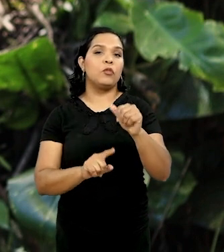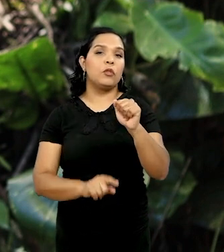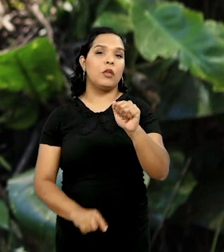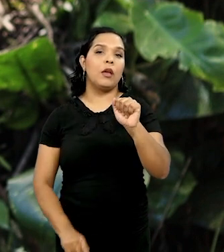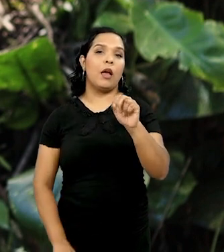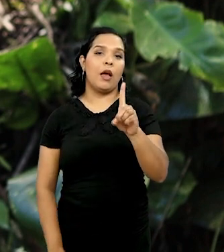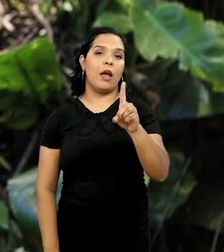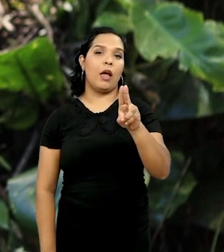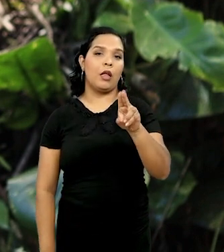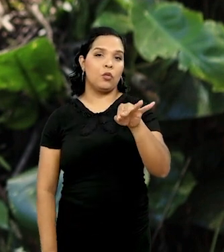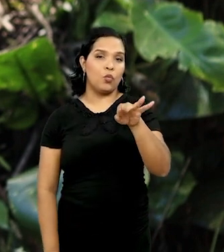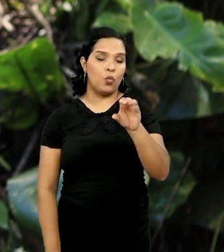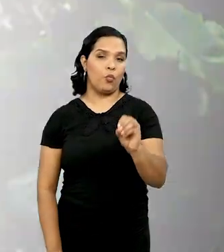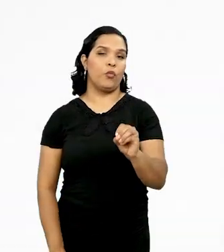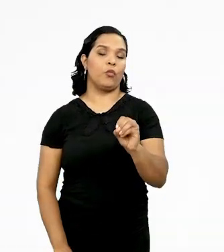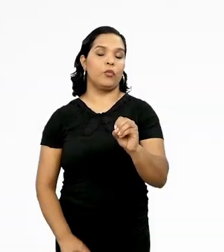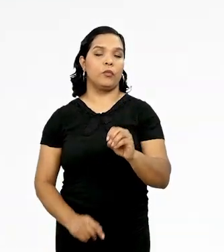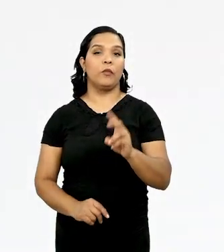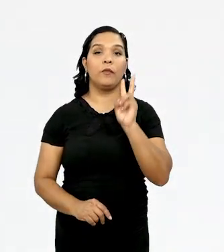adubo orgânico. Confira!